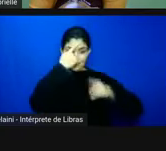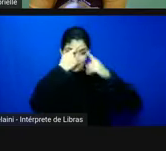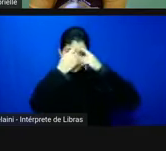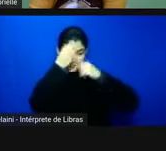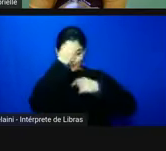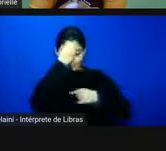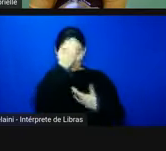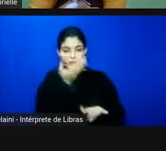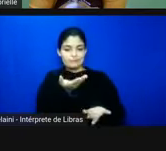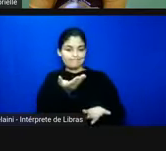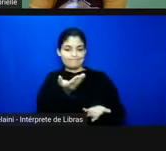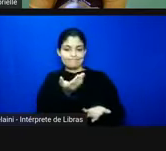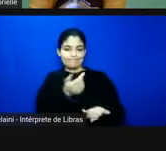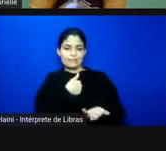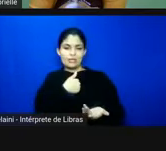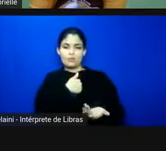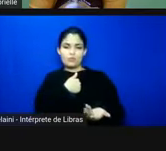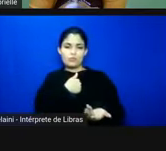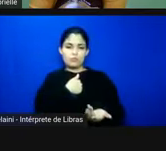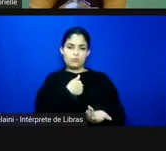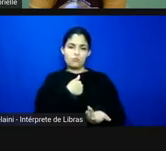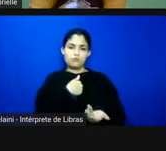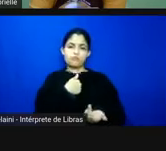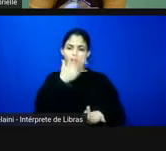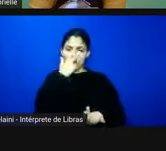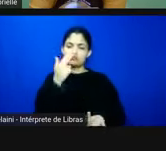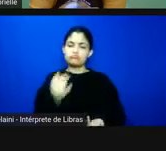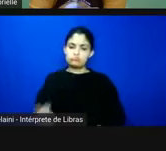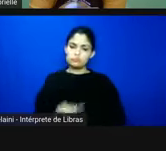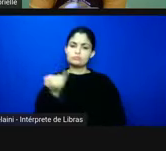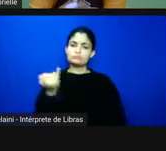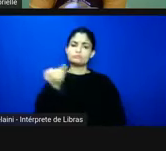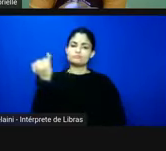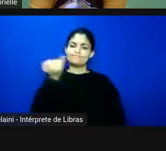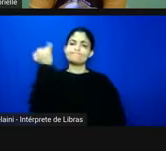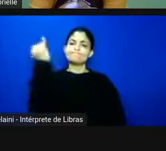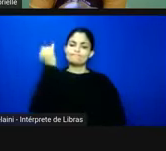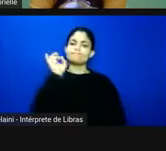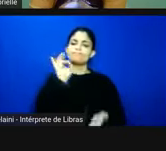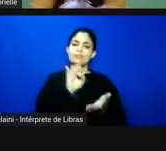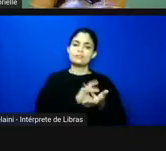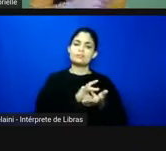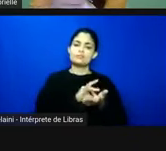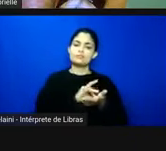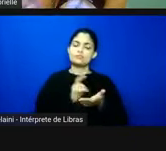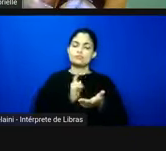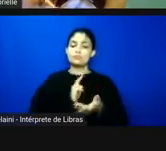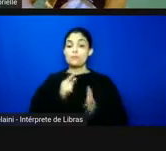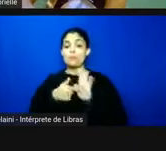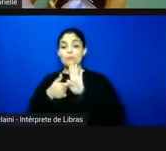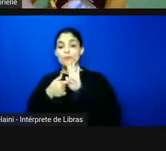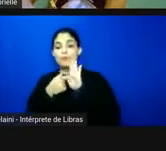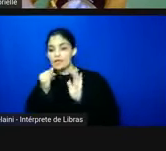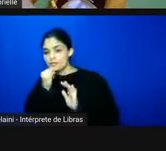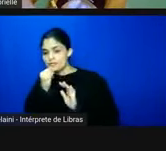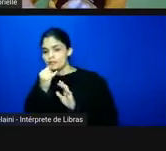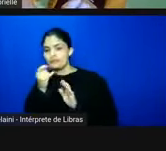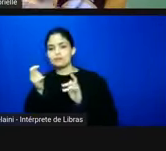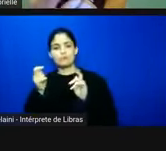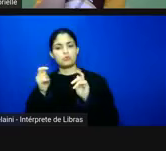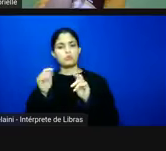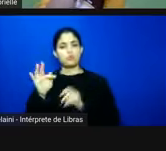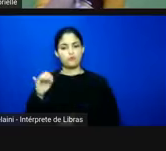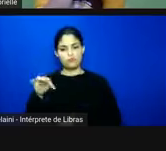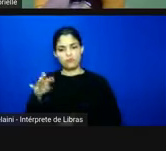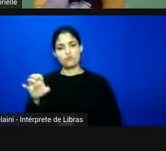eu acho fundamental acho fundamental assim como exemplo como fonte como possibilidade de trabalho e